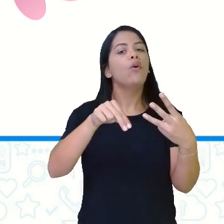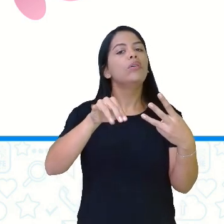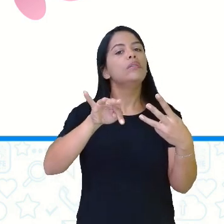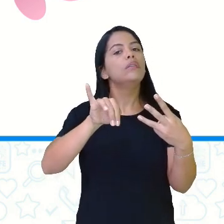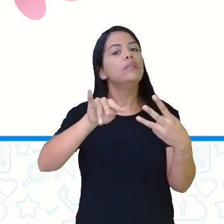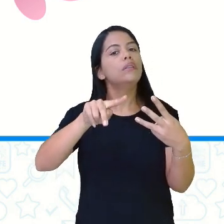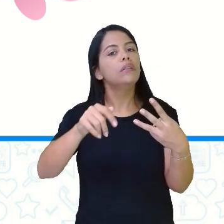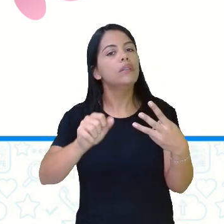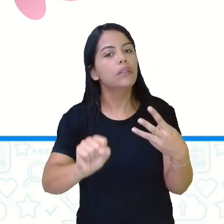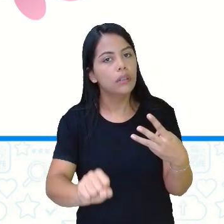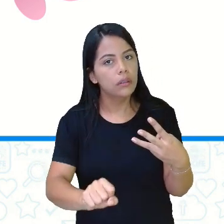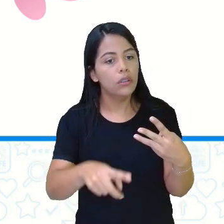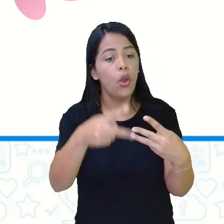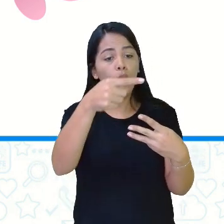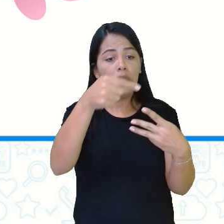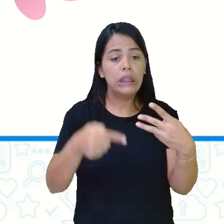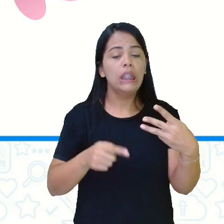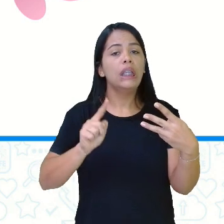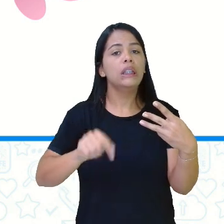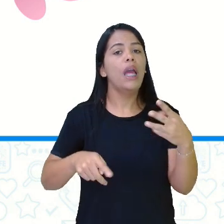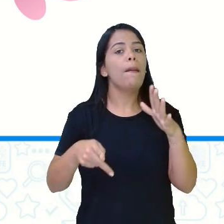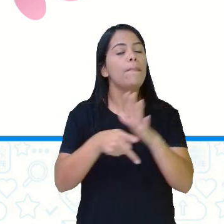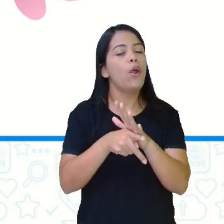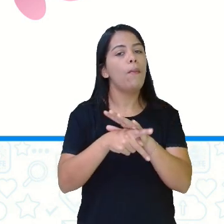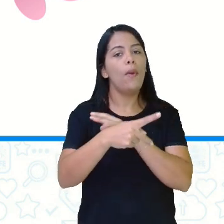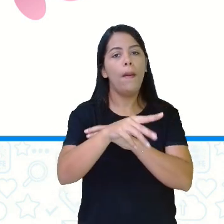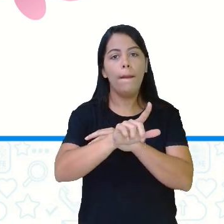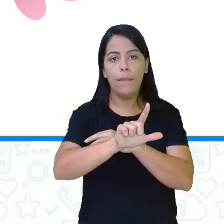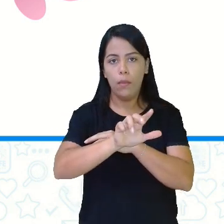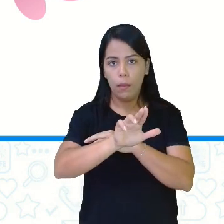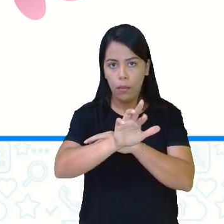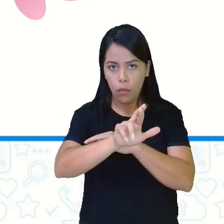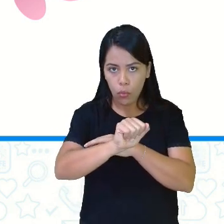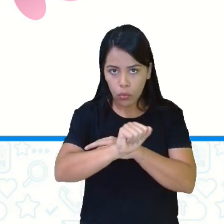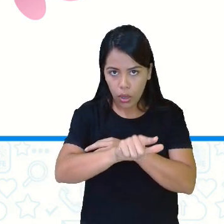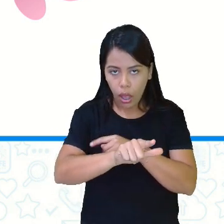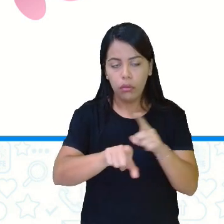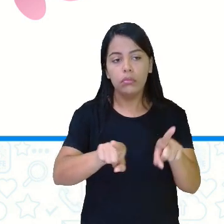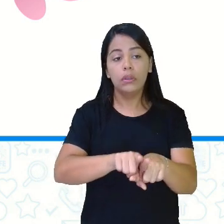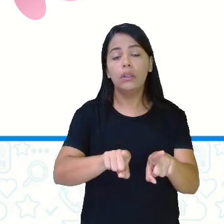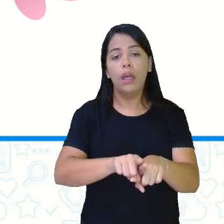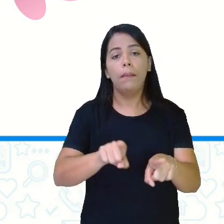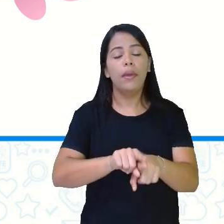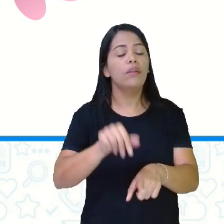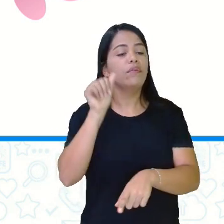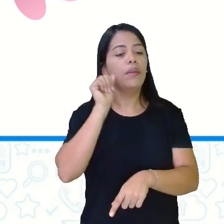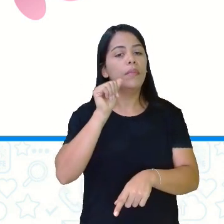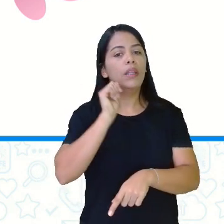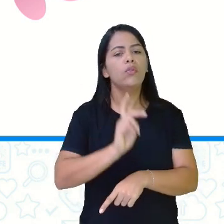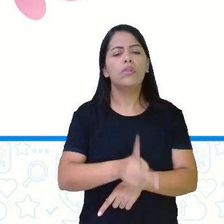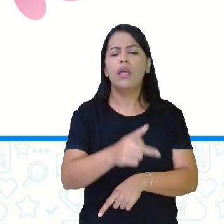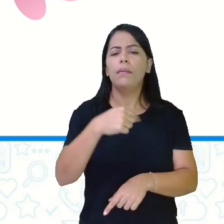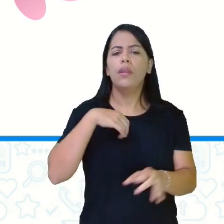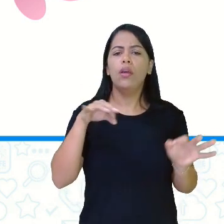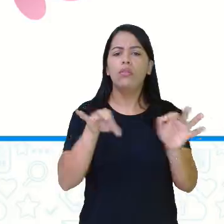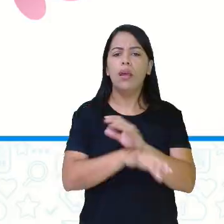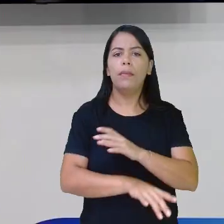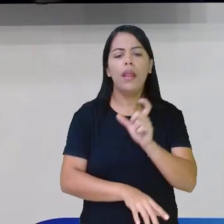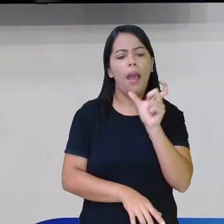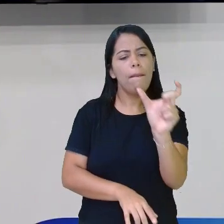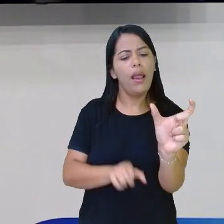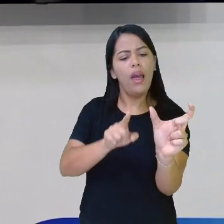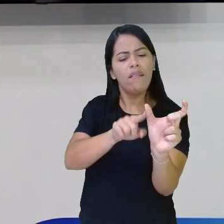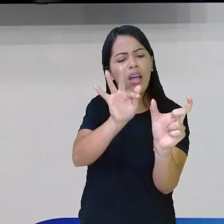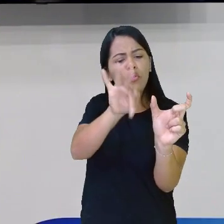no feminino, tá? Observe a terminação. Toda vez que eu terminar com essa letrinha S